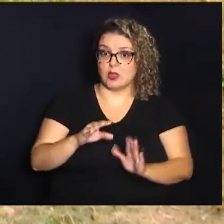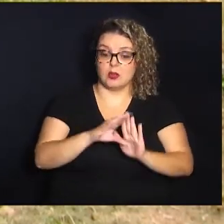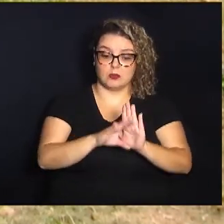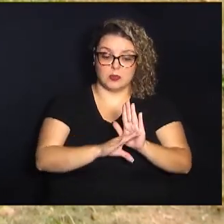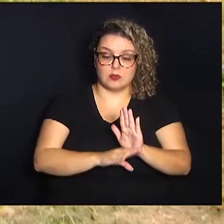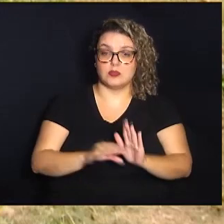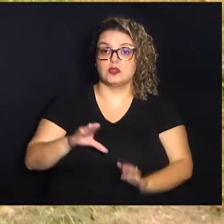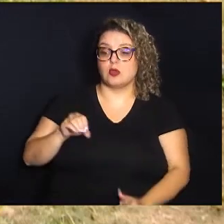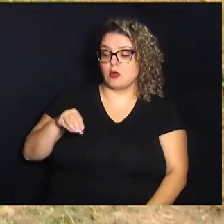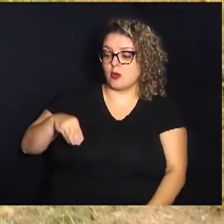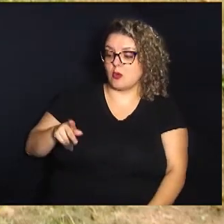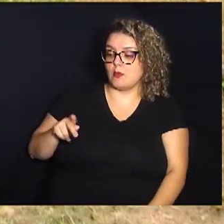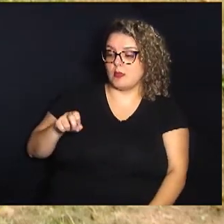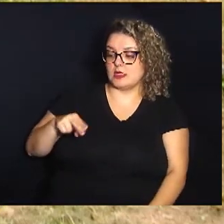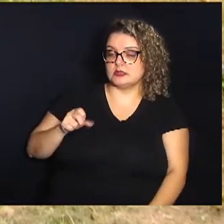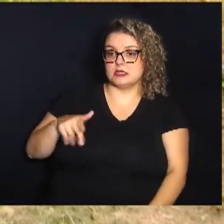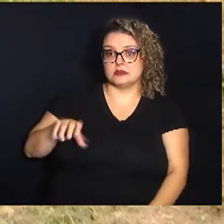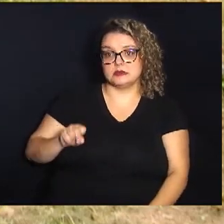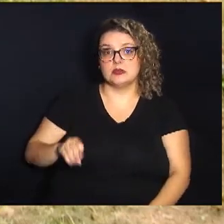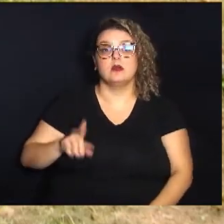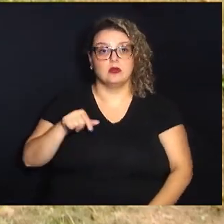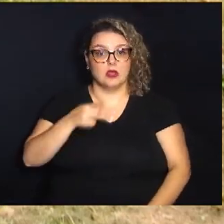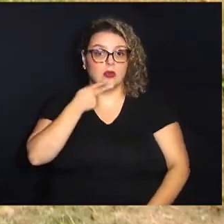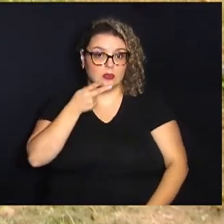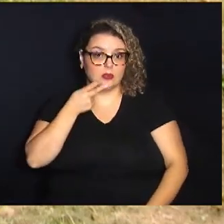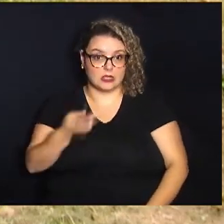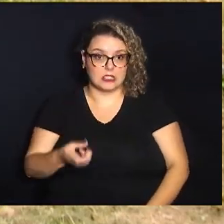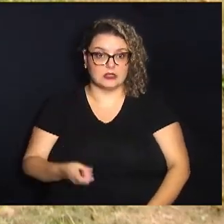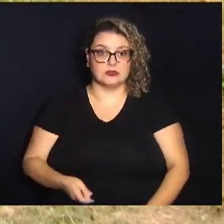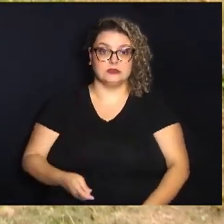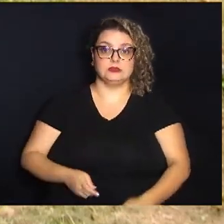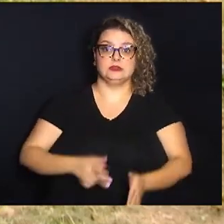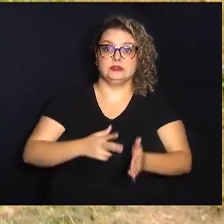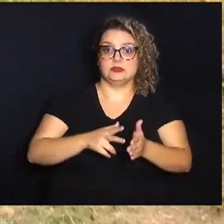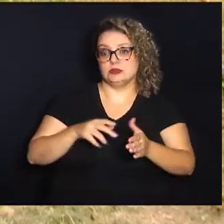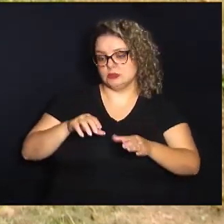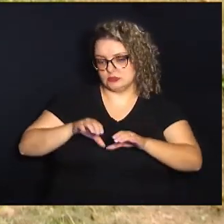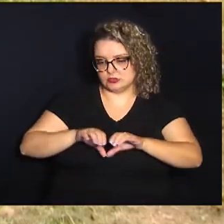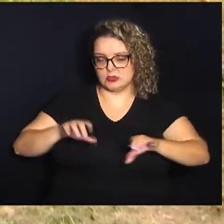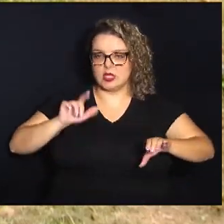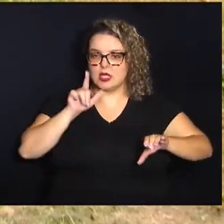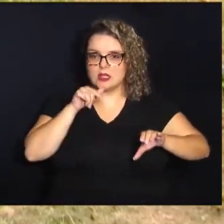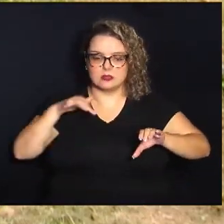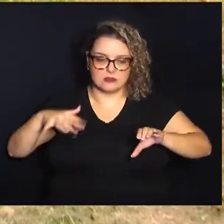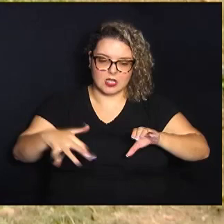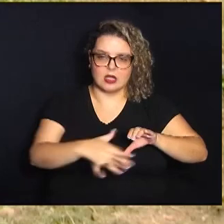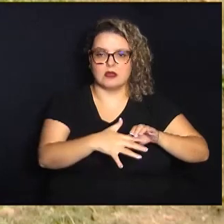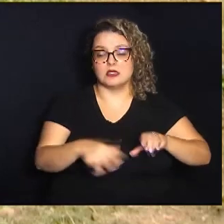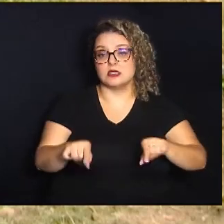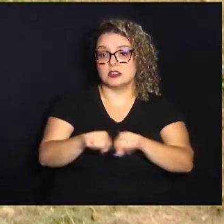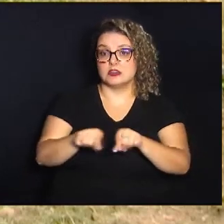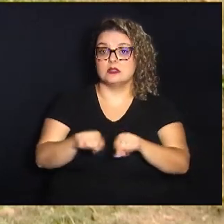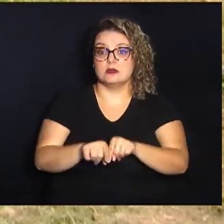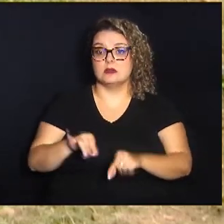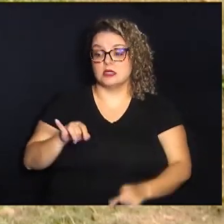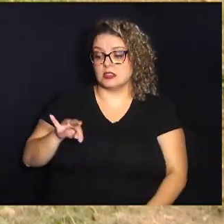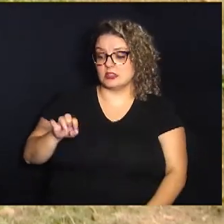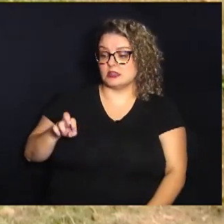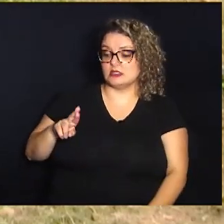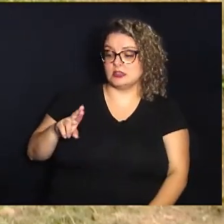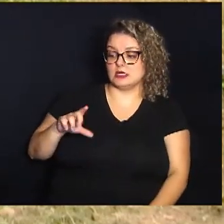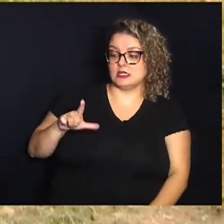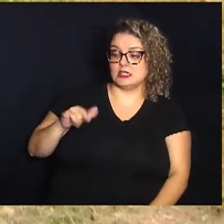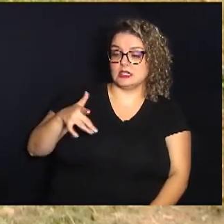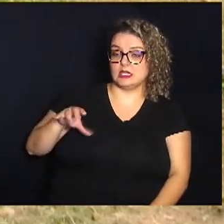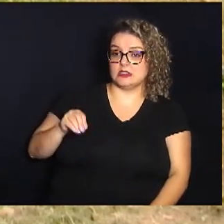compensação. Um deles é justamente esse que mencionei da passagem de água. O outro, sem dúvida nenhuma, é esta interligação entre